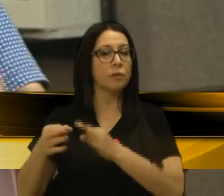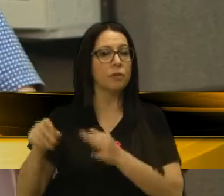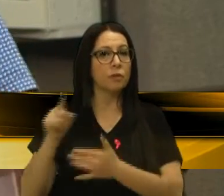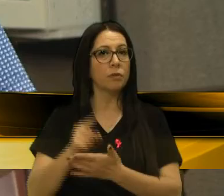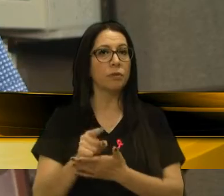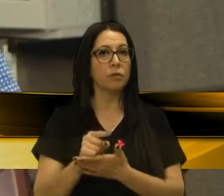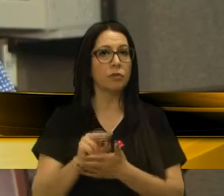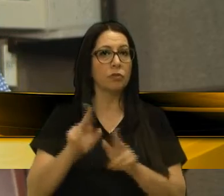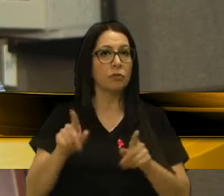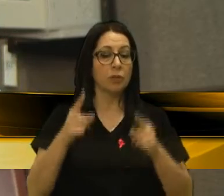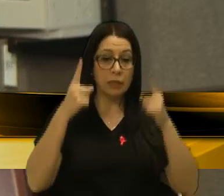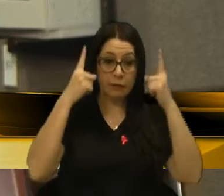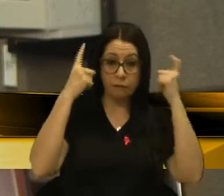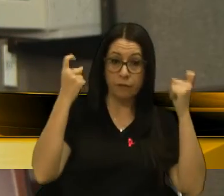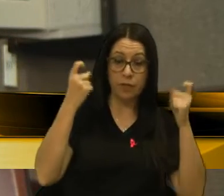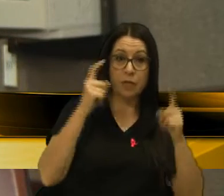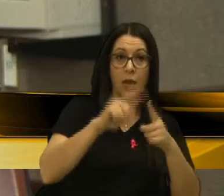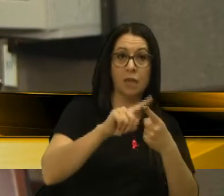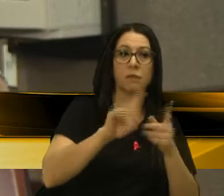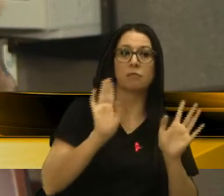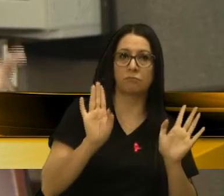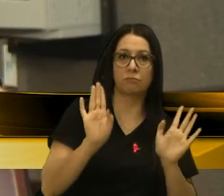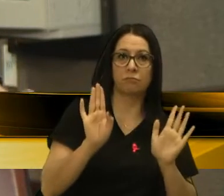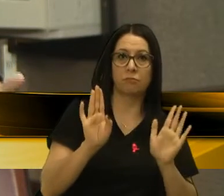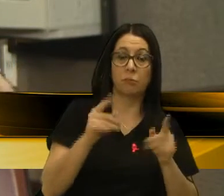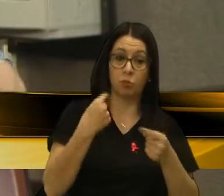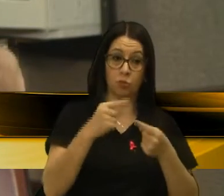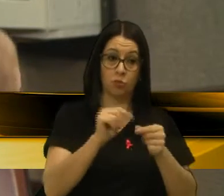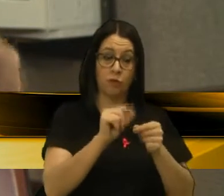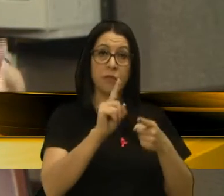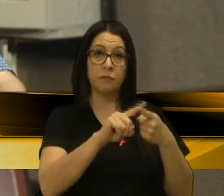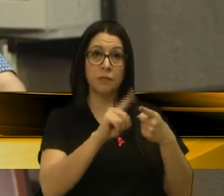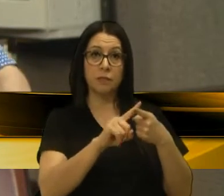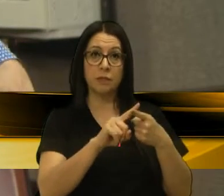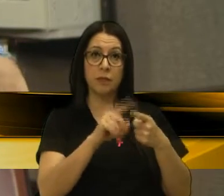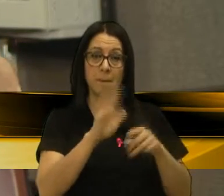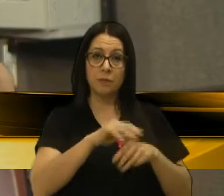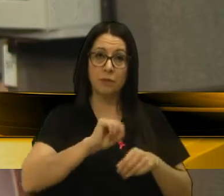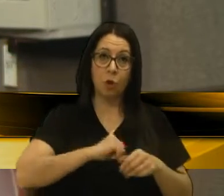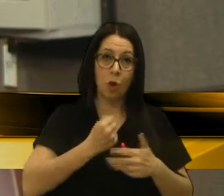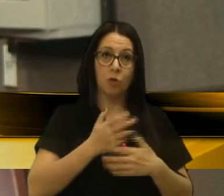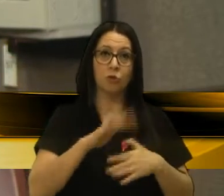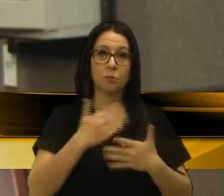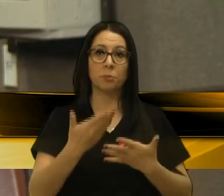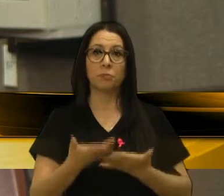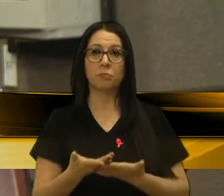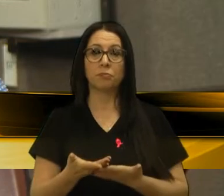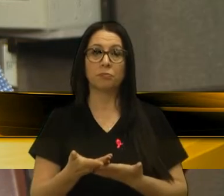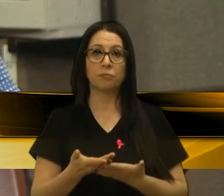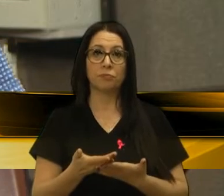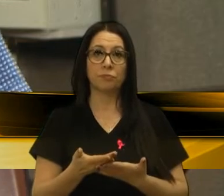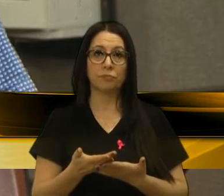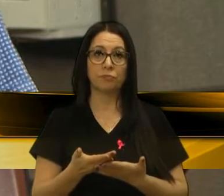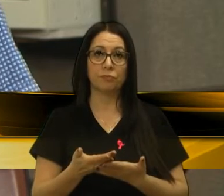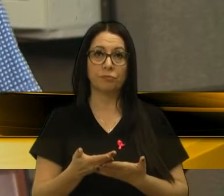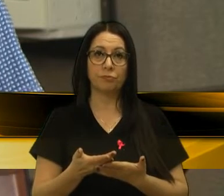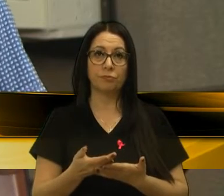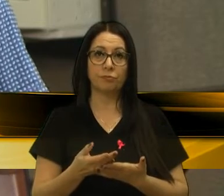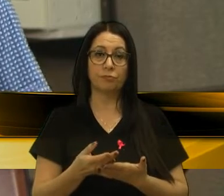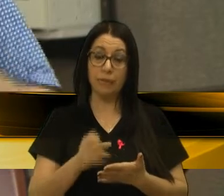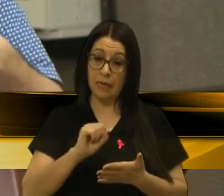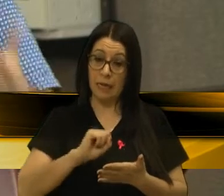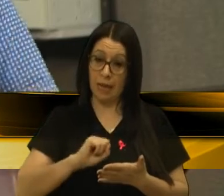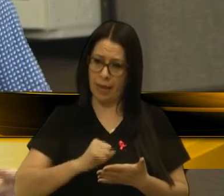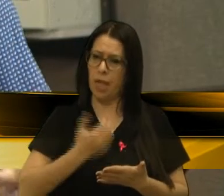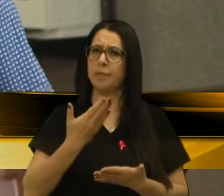ao invés da vingança. Porque quando tu faz vingança, tu alimenta mais ódio, tu alimenta mais a raiva,